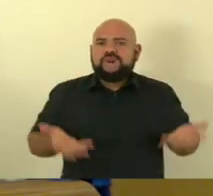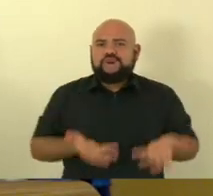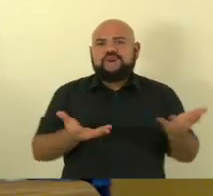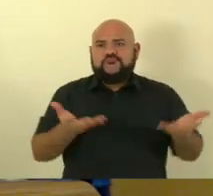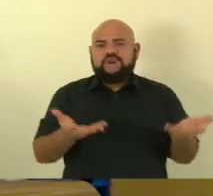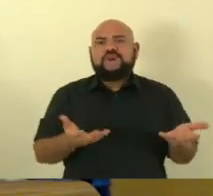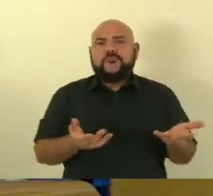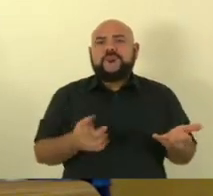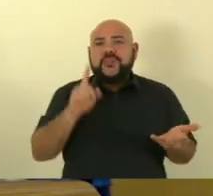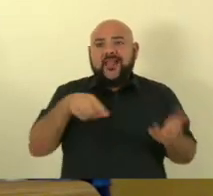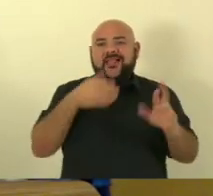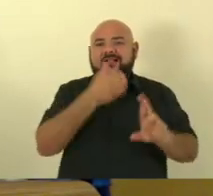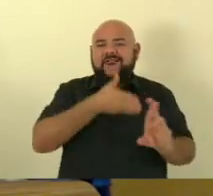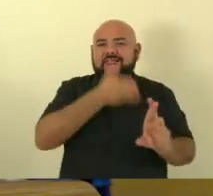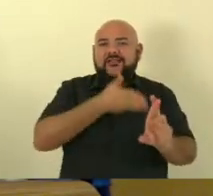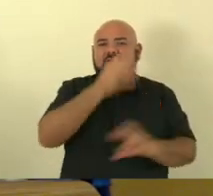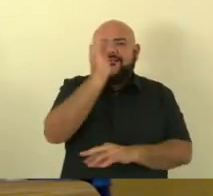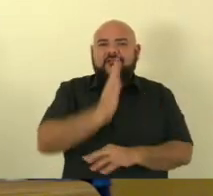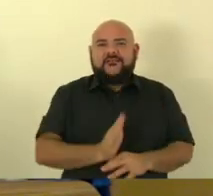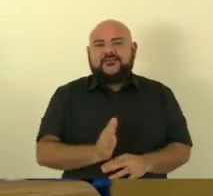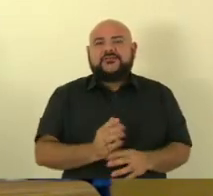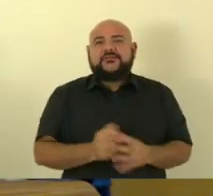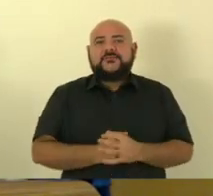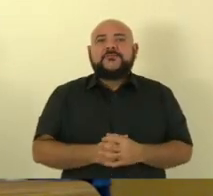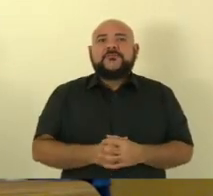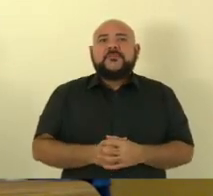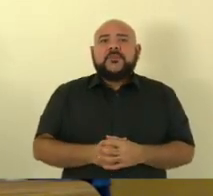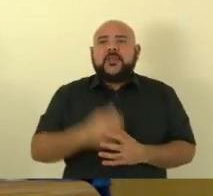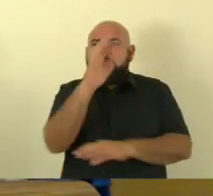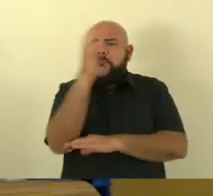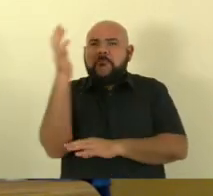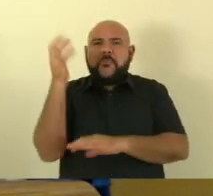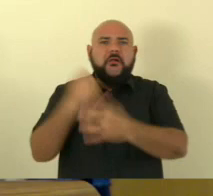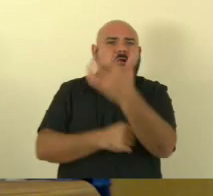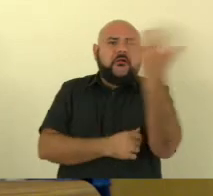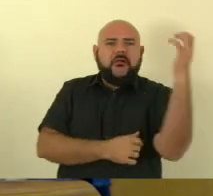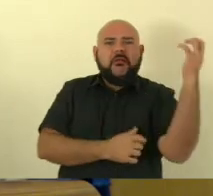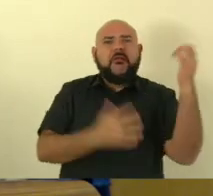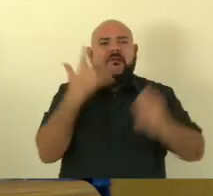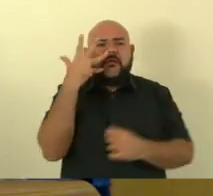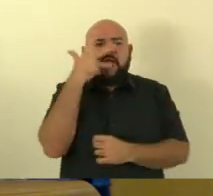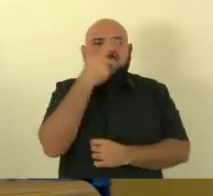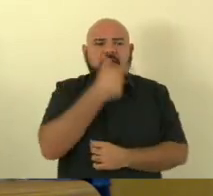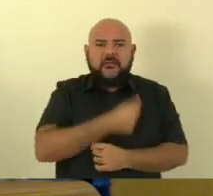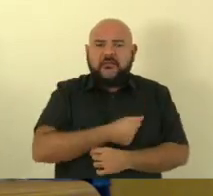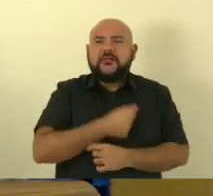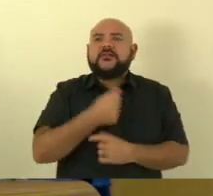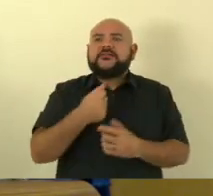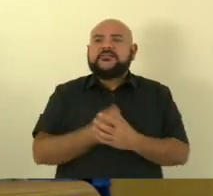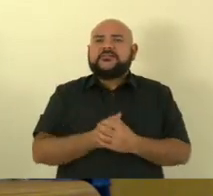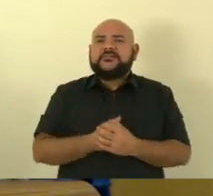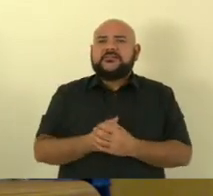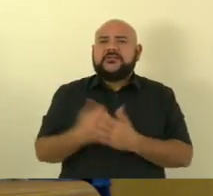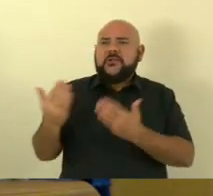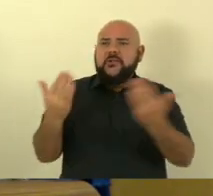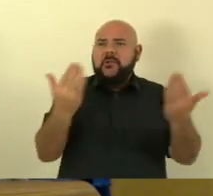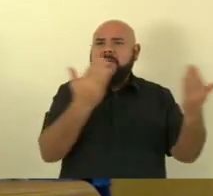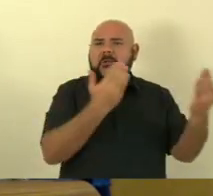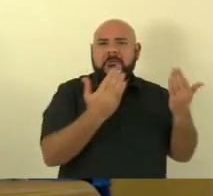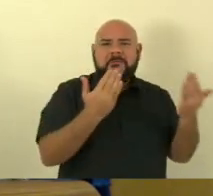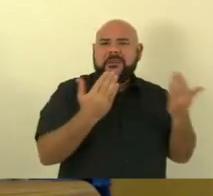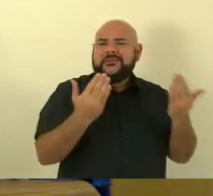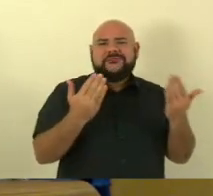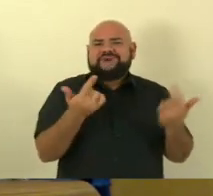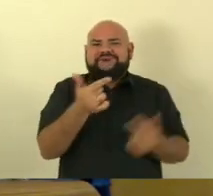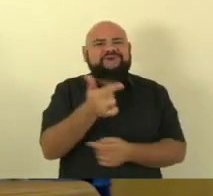Uma vez que as belezas naturais que são incomparáveis e existentes ali, nós